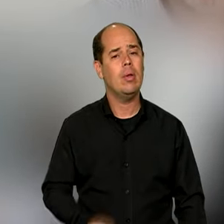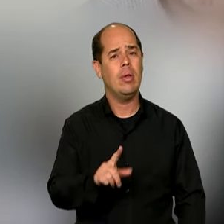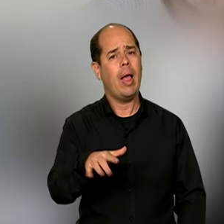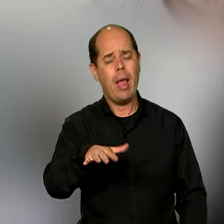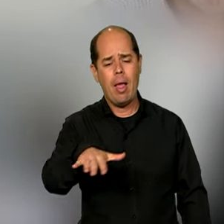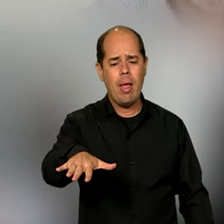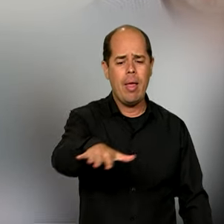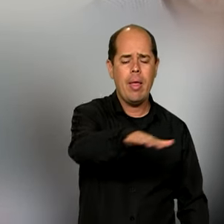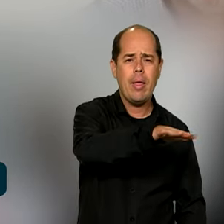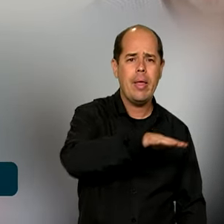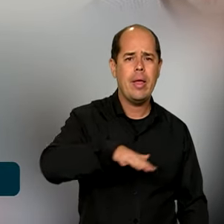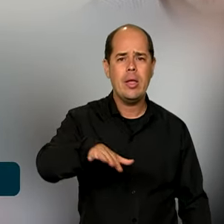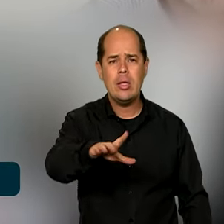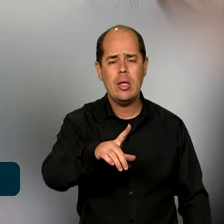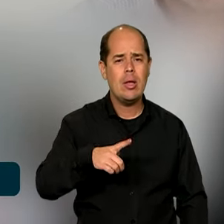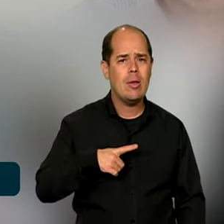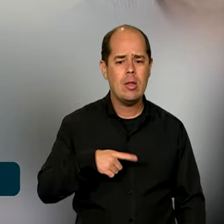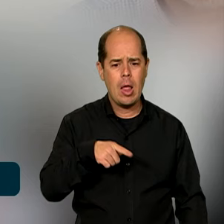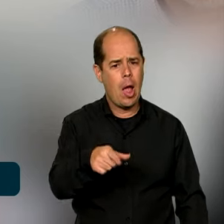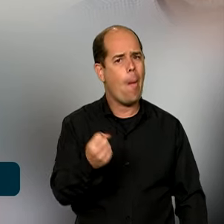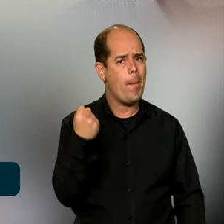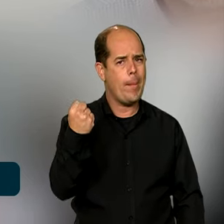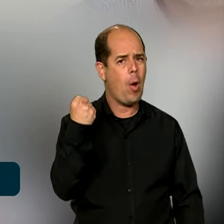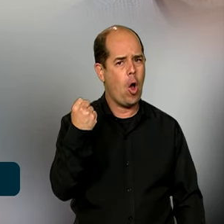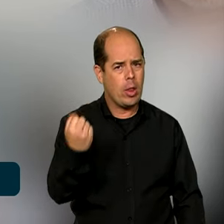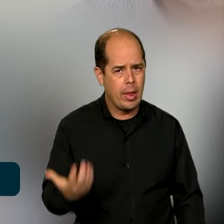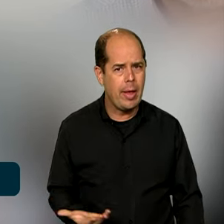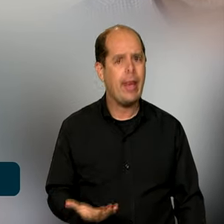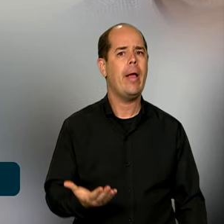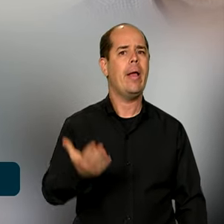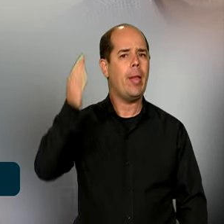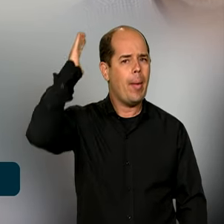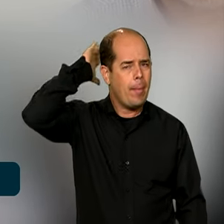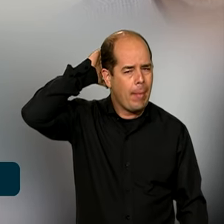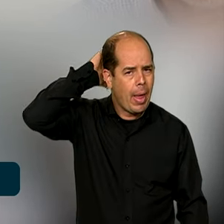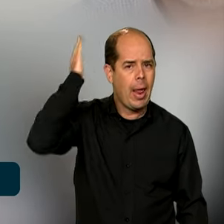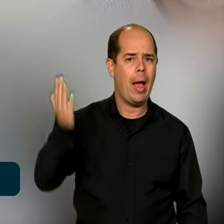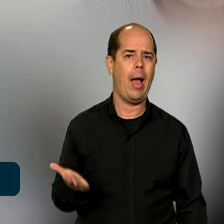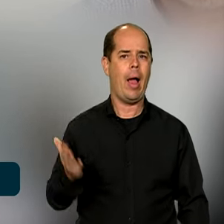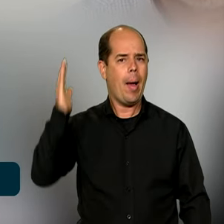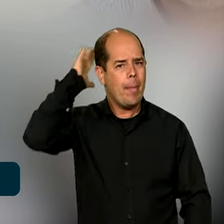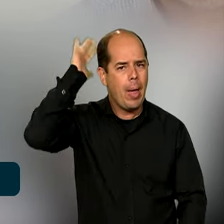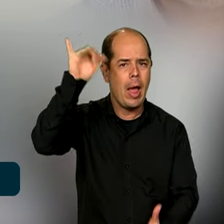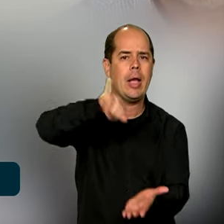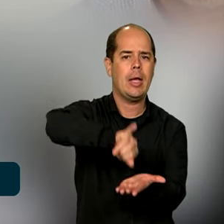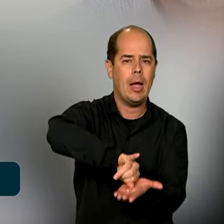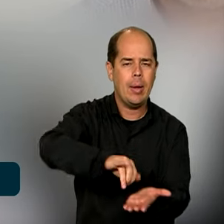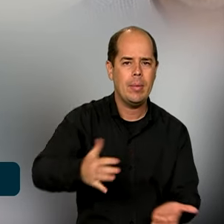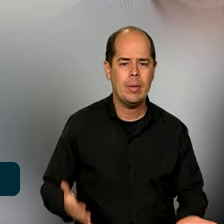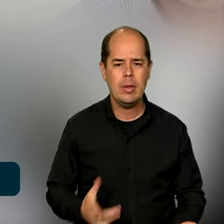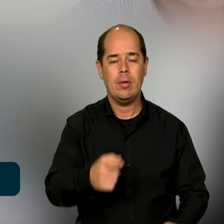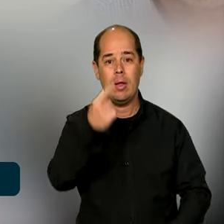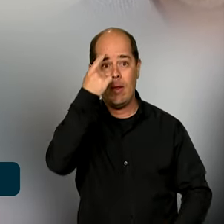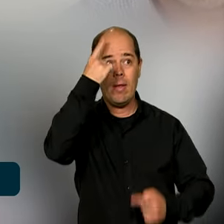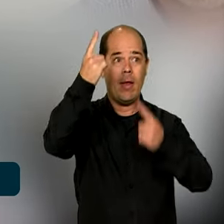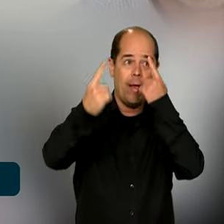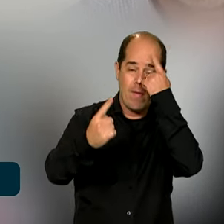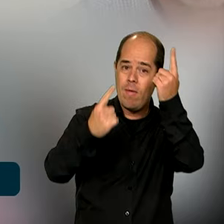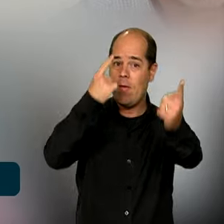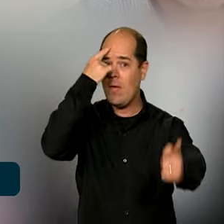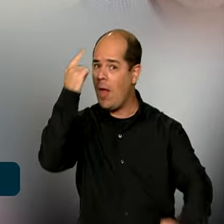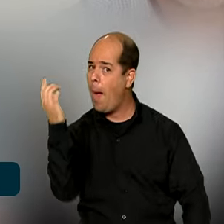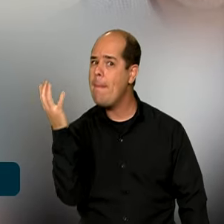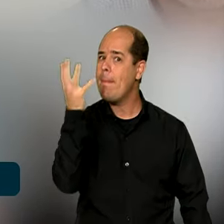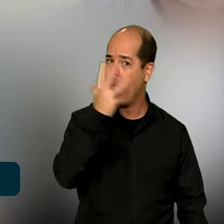potência muito grande, o Pará, Belém, com toda a sua criatividade, beleza e